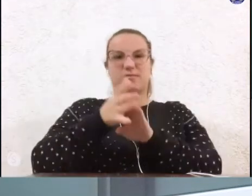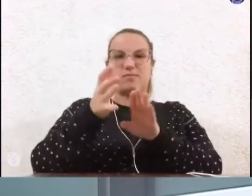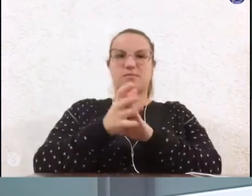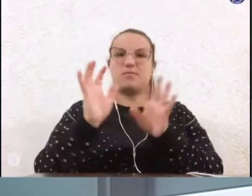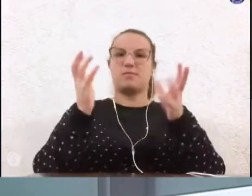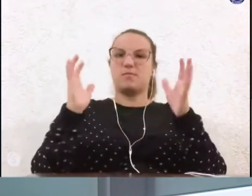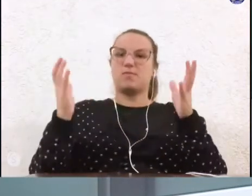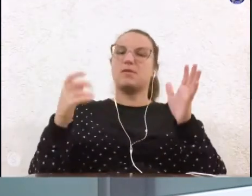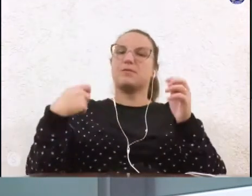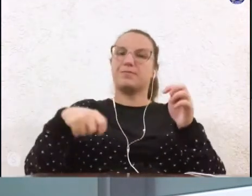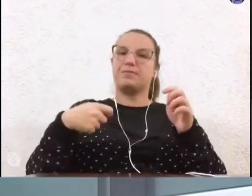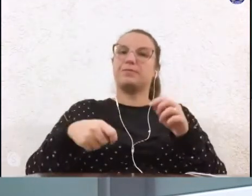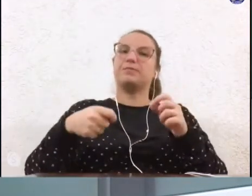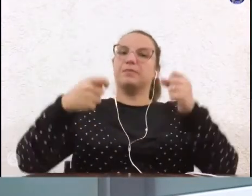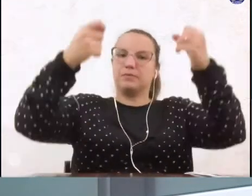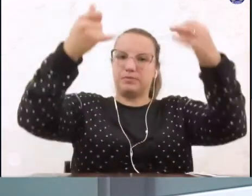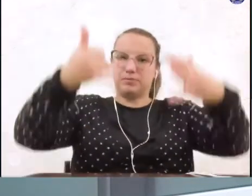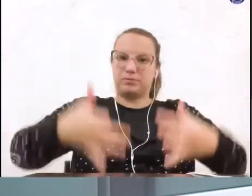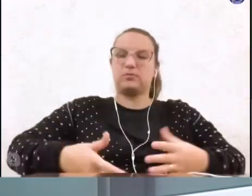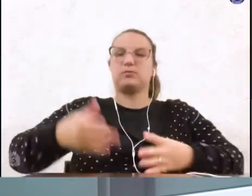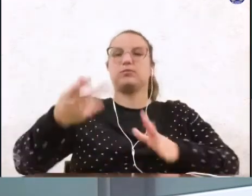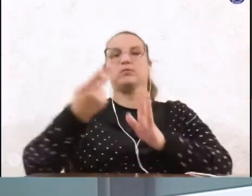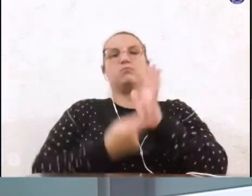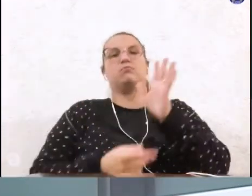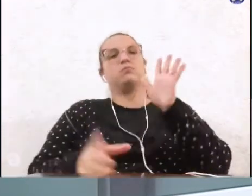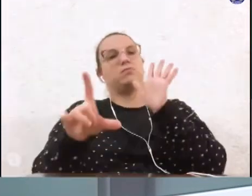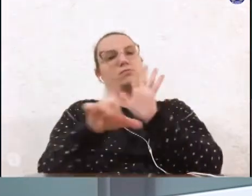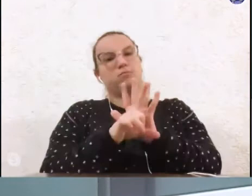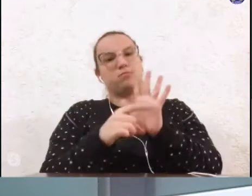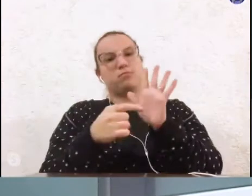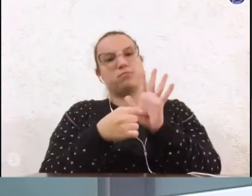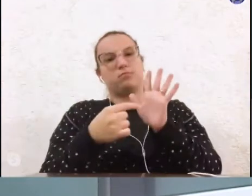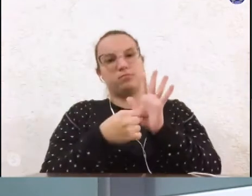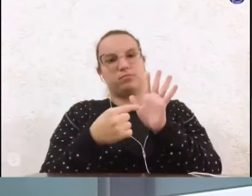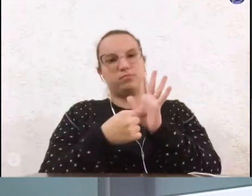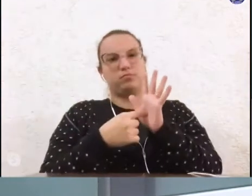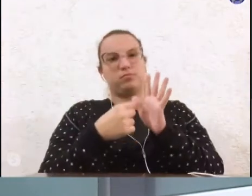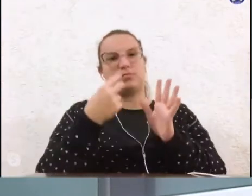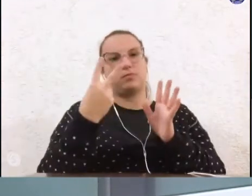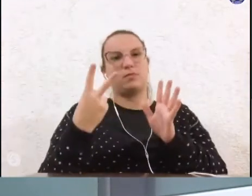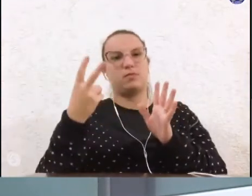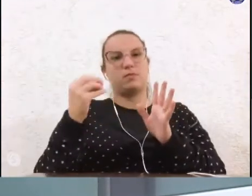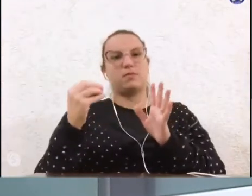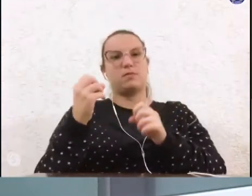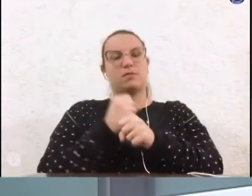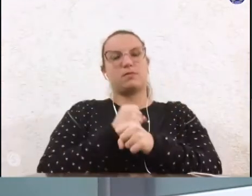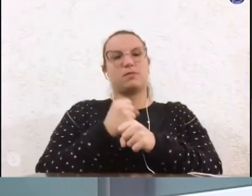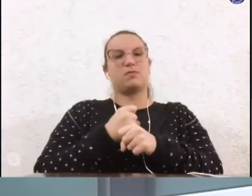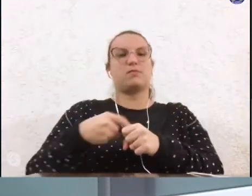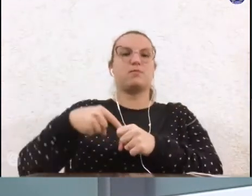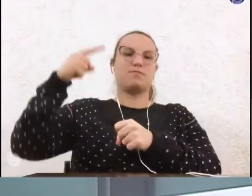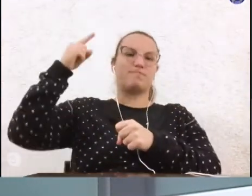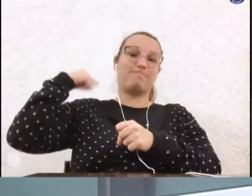um parecer sobre esse projeto de lei já que vai revogar uma lei de 20 anos atrás então